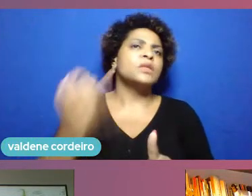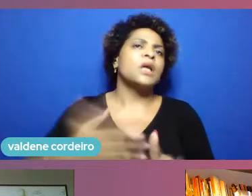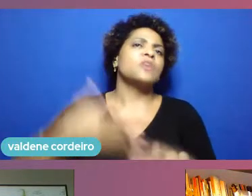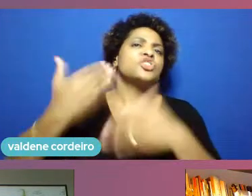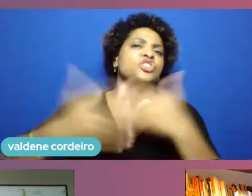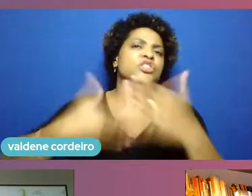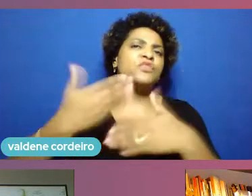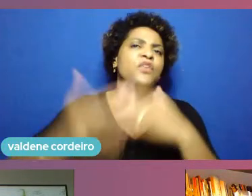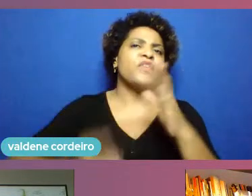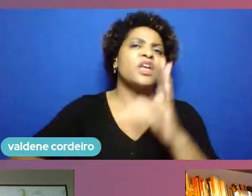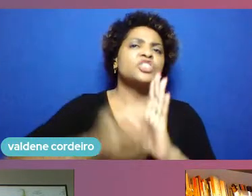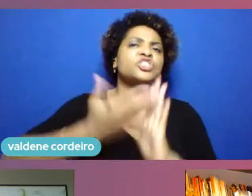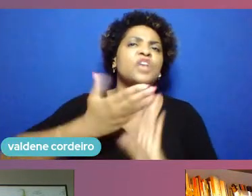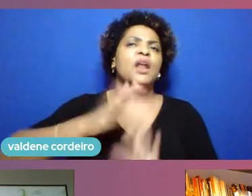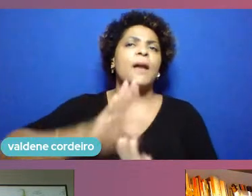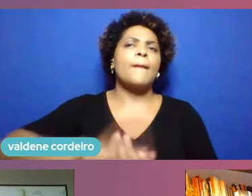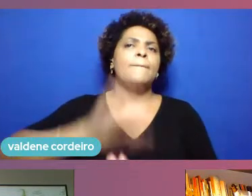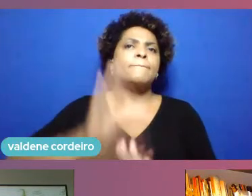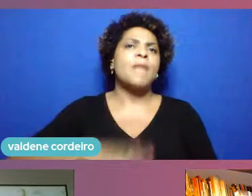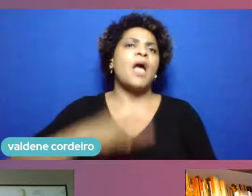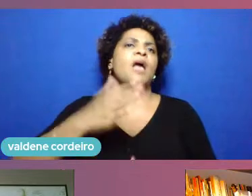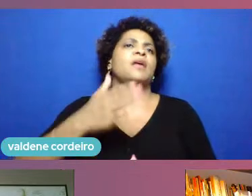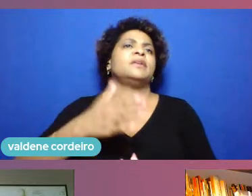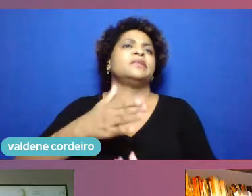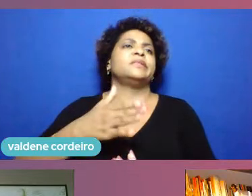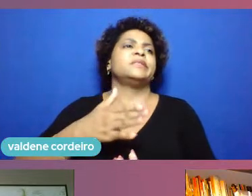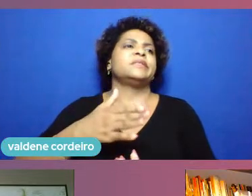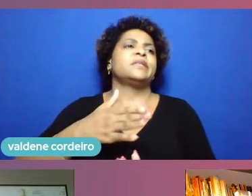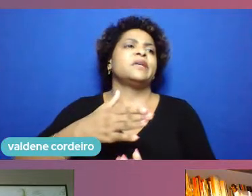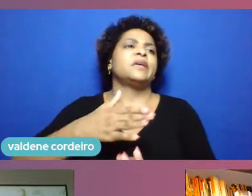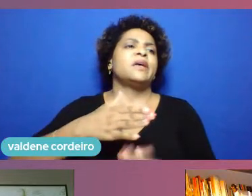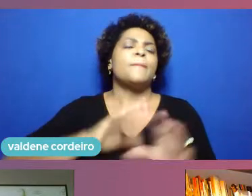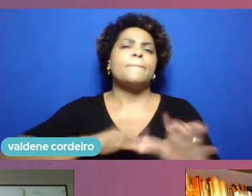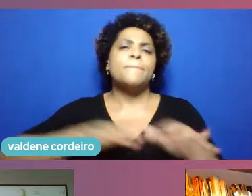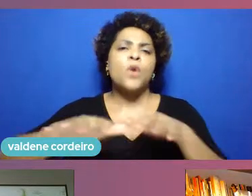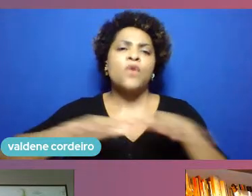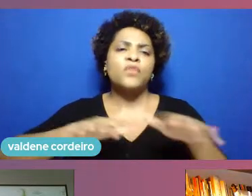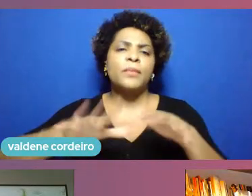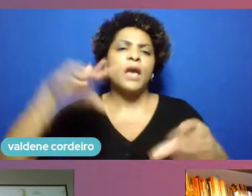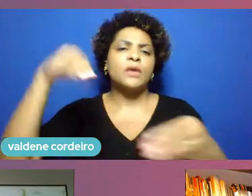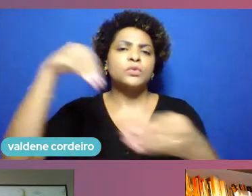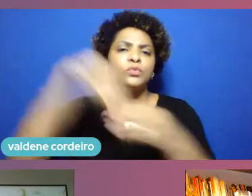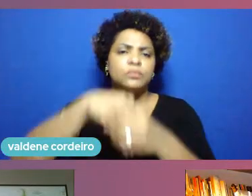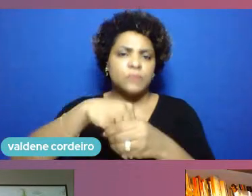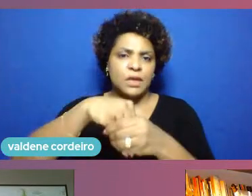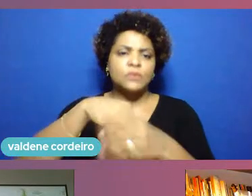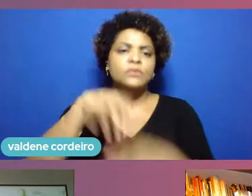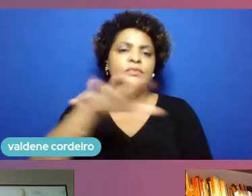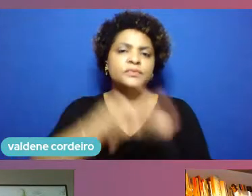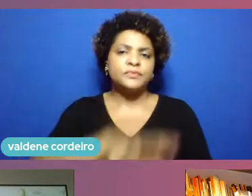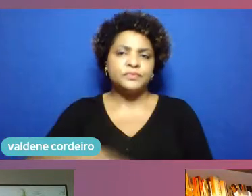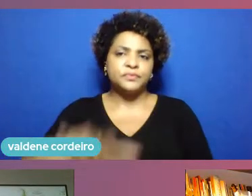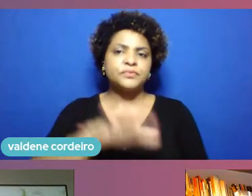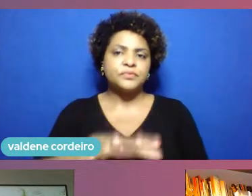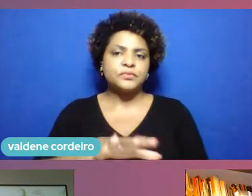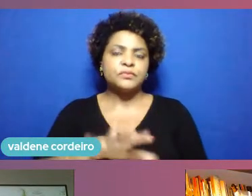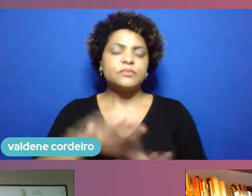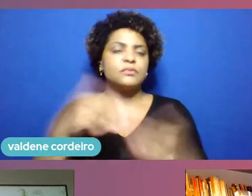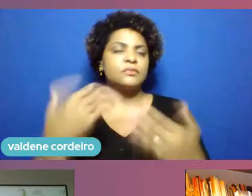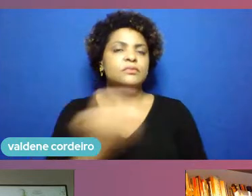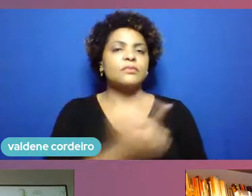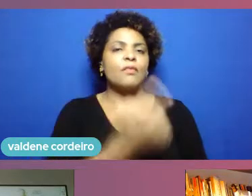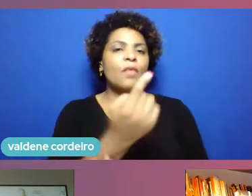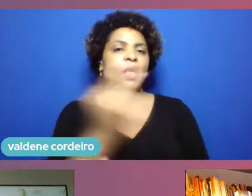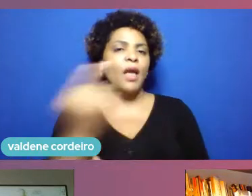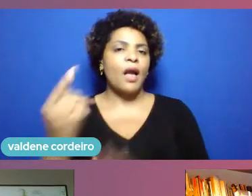gerar mais match mais aglutinação dentro daquele ambiente então para cada ecossistema cada um está